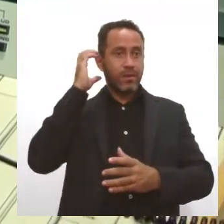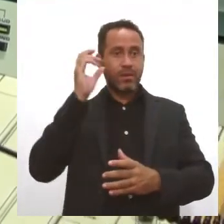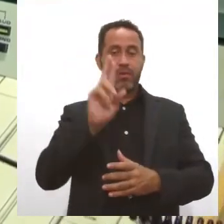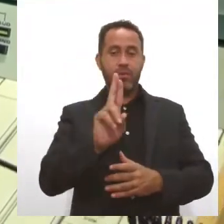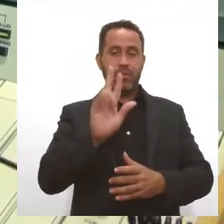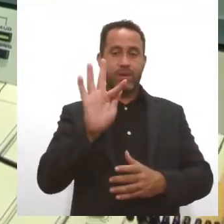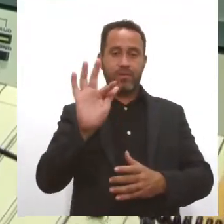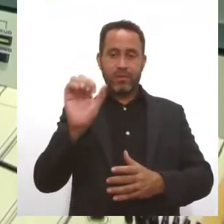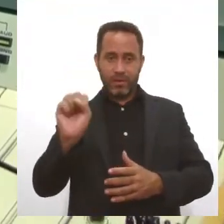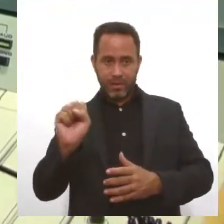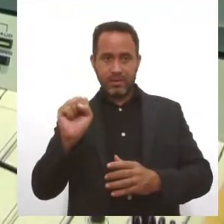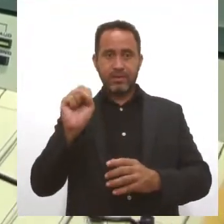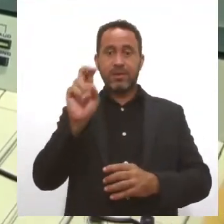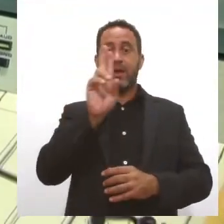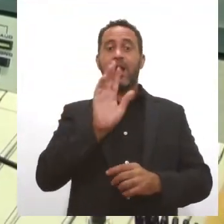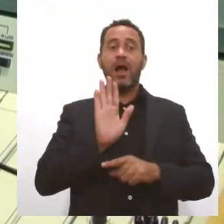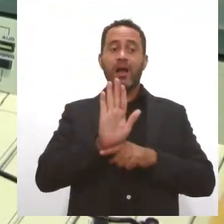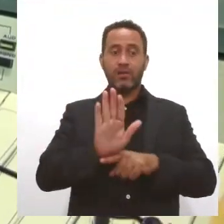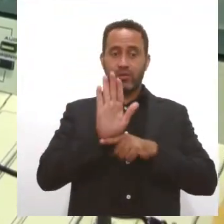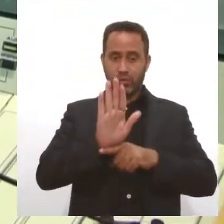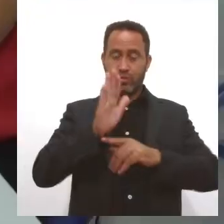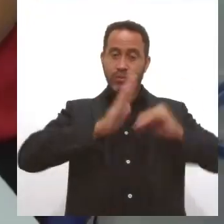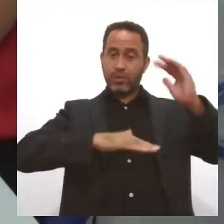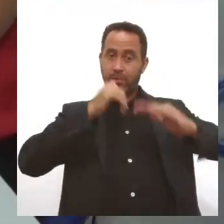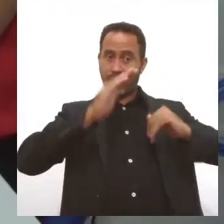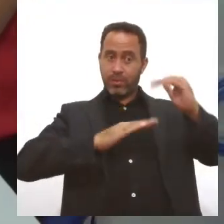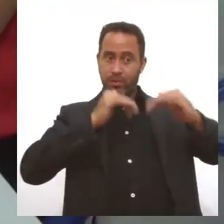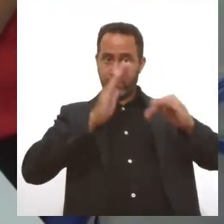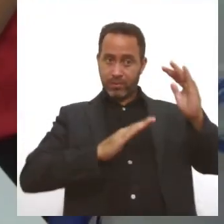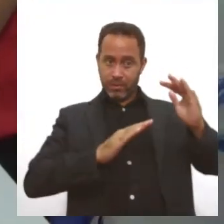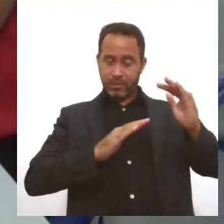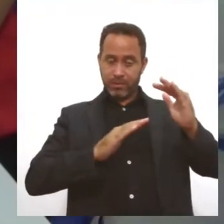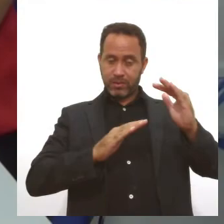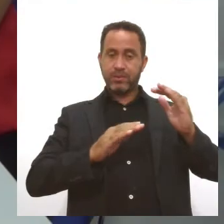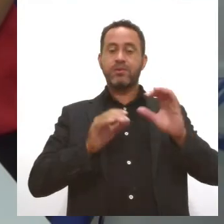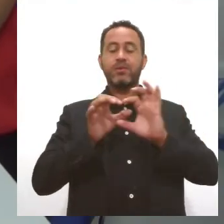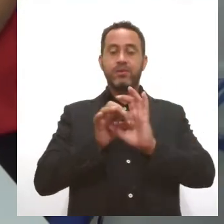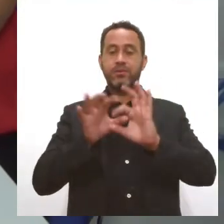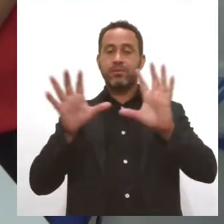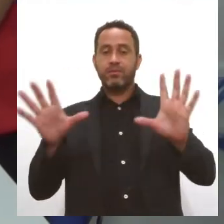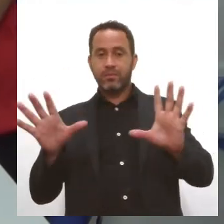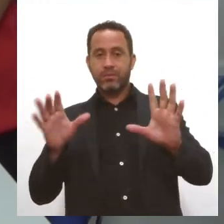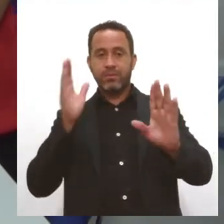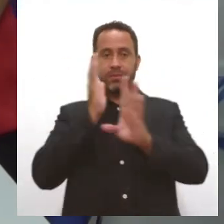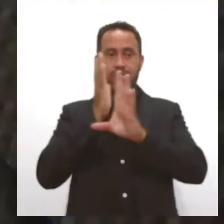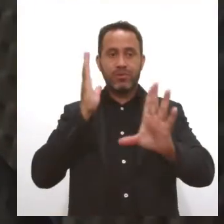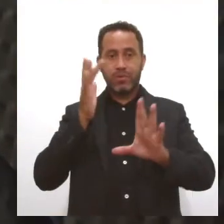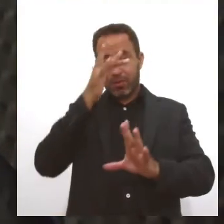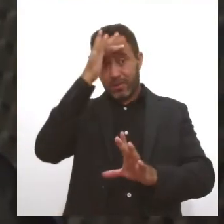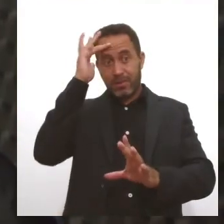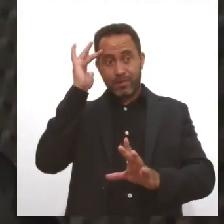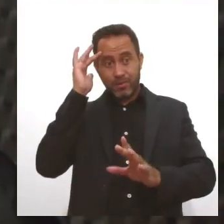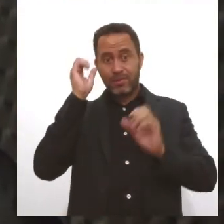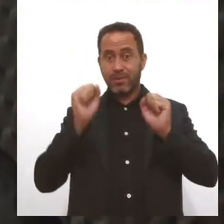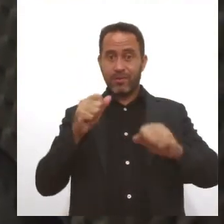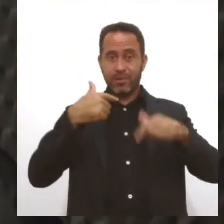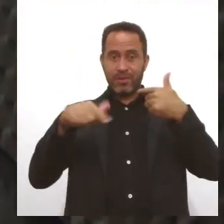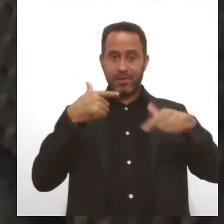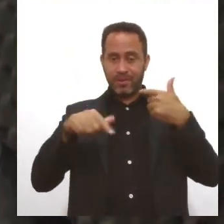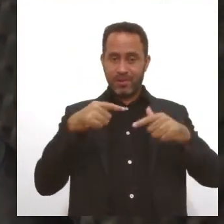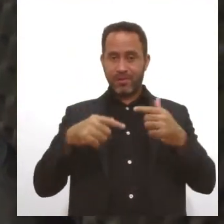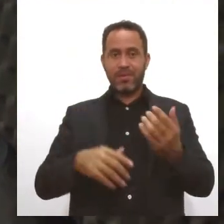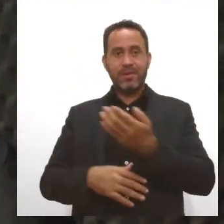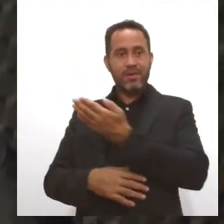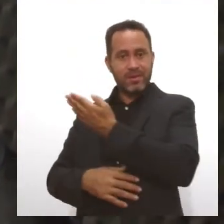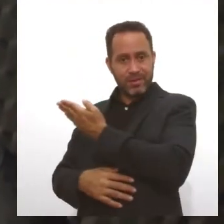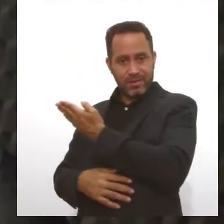ajuda na formação de profissionais e oportuniza a descoberta de novos talentos, como o Helder Santos,